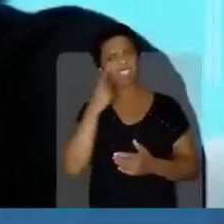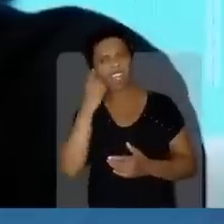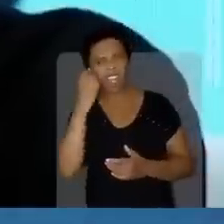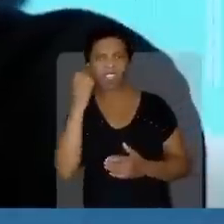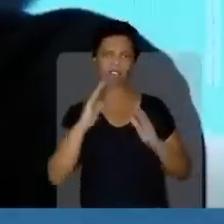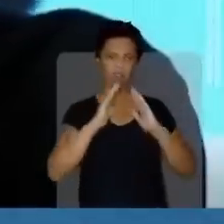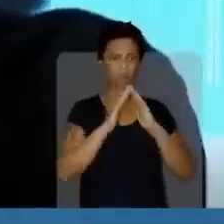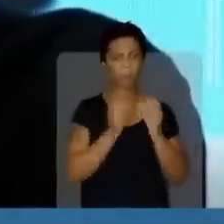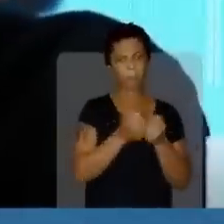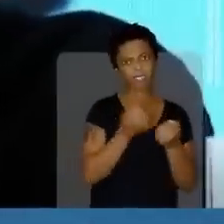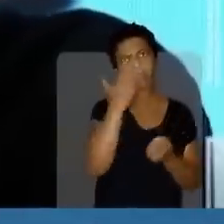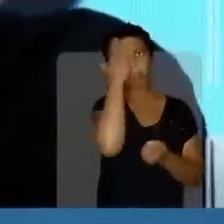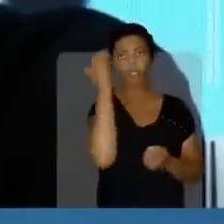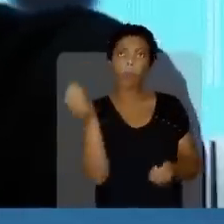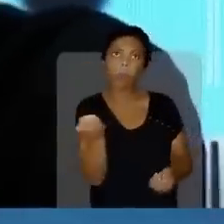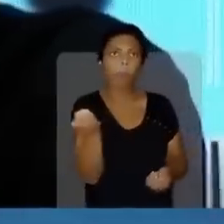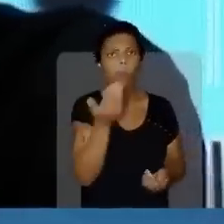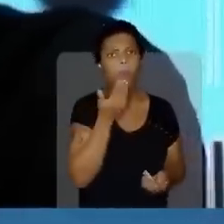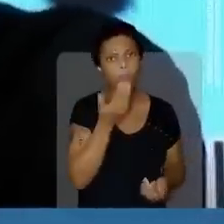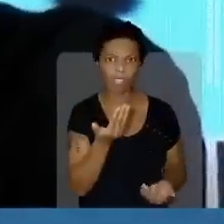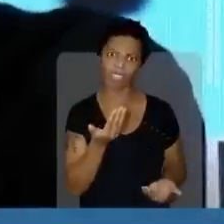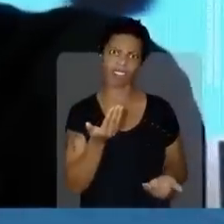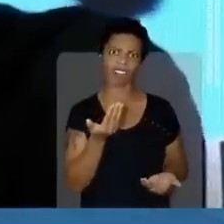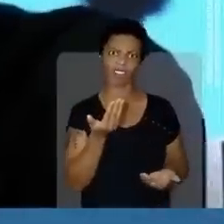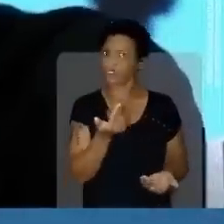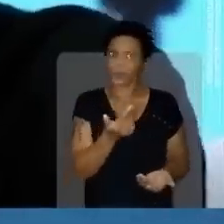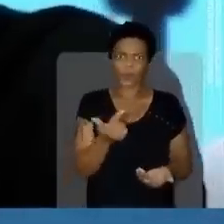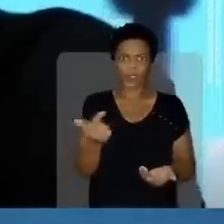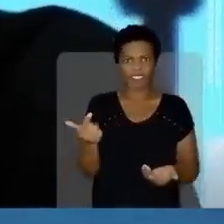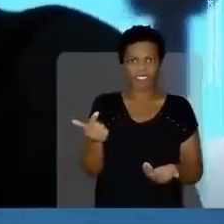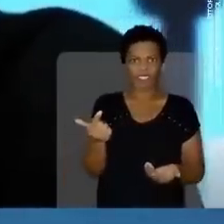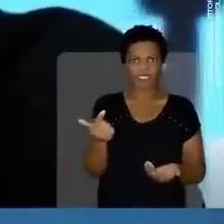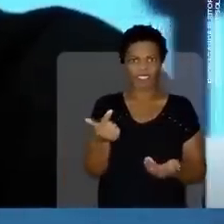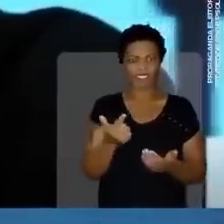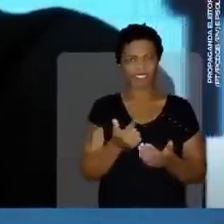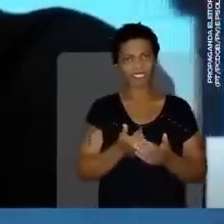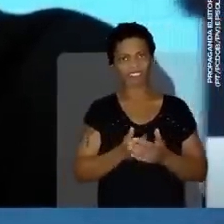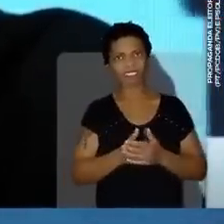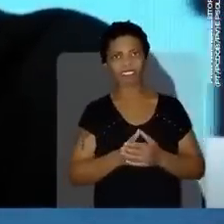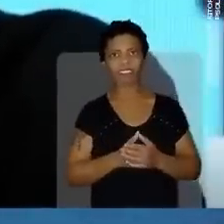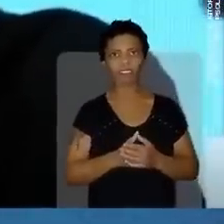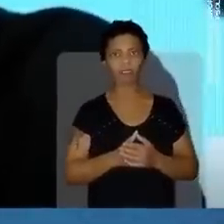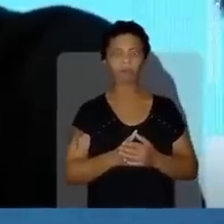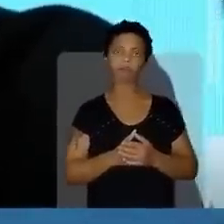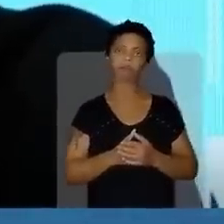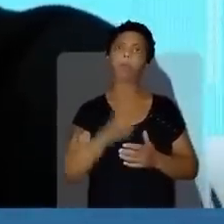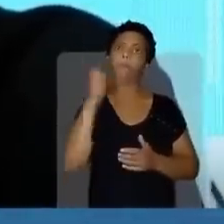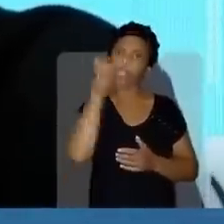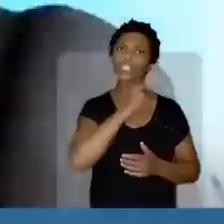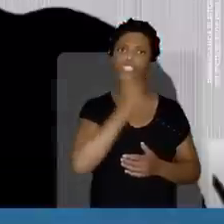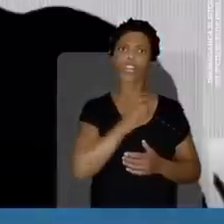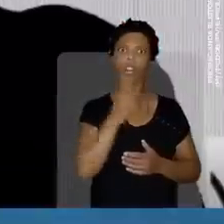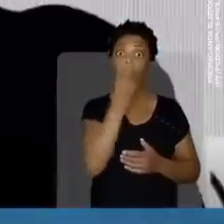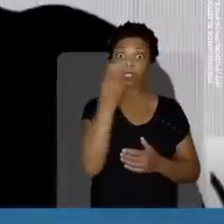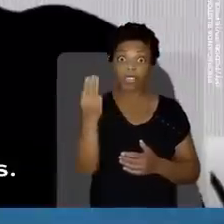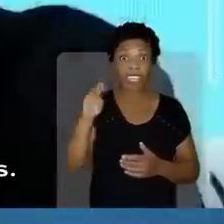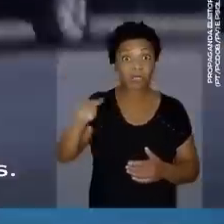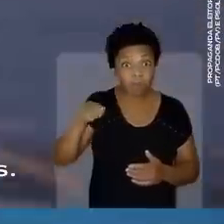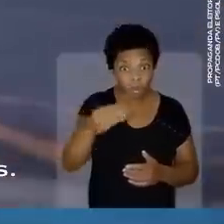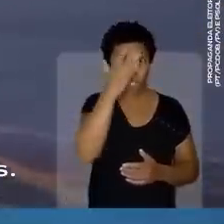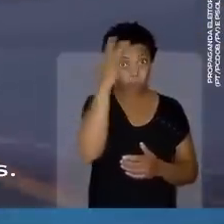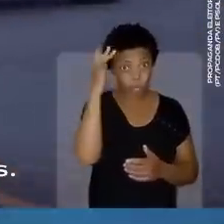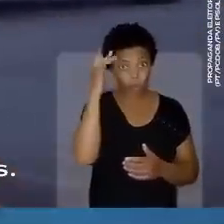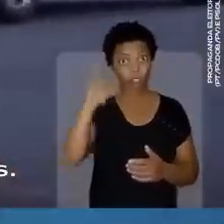Alguém já viu alguém pedindo um pão na porta ali, no caixa da padaria? Você não vê, pô. Mentira.